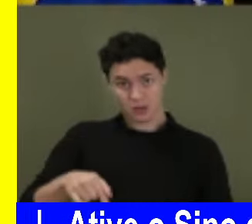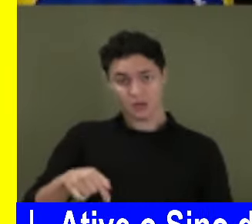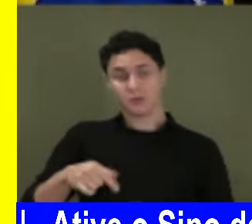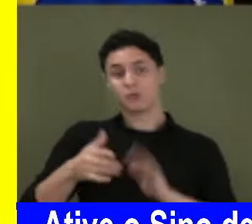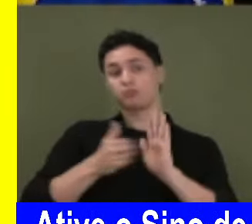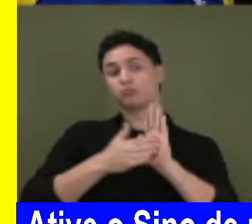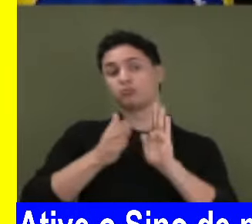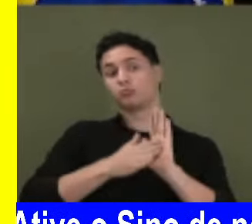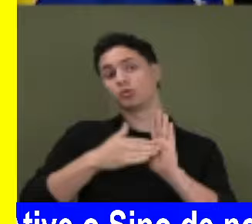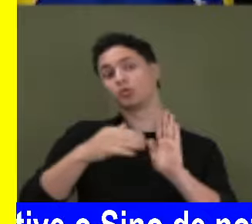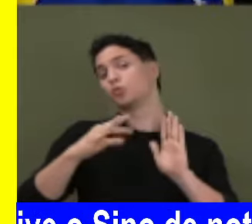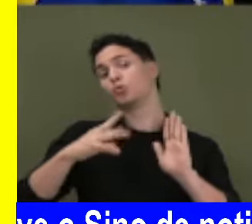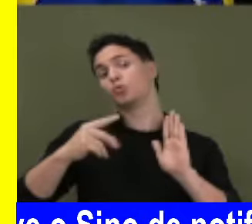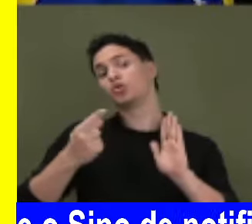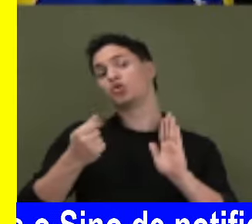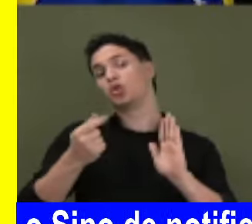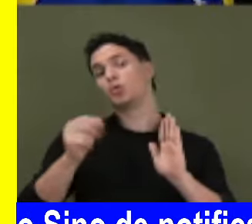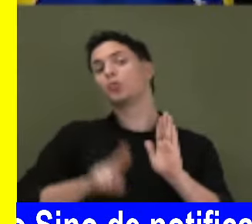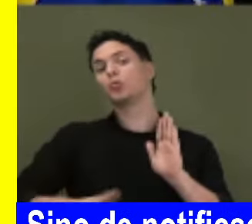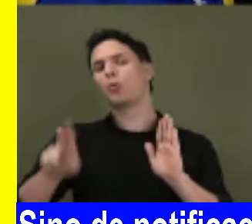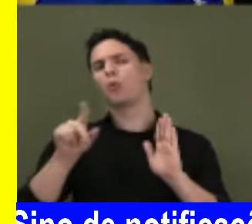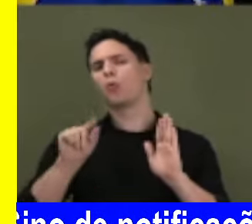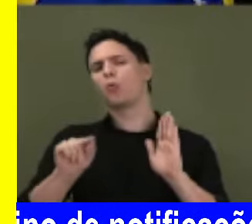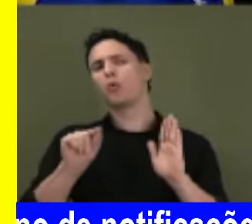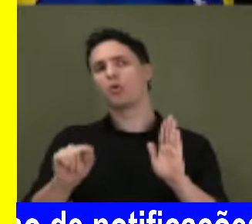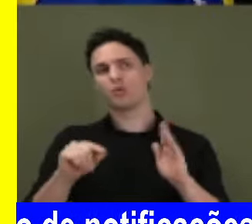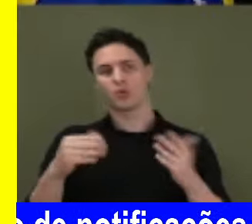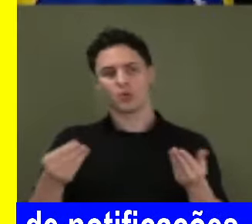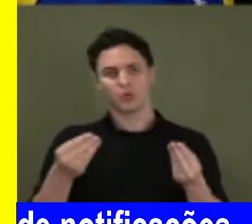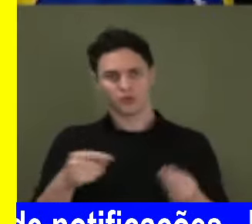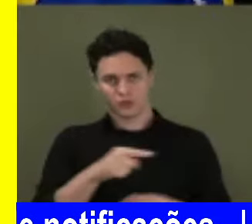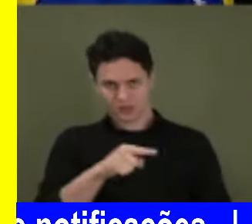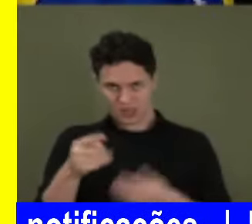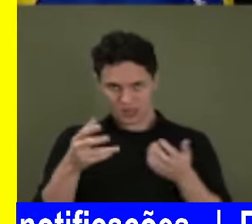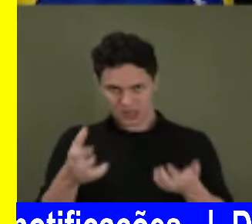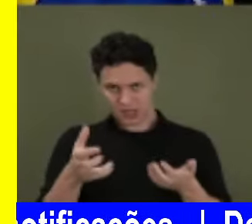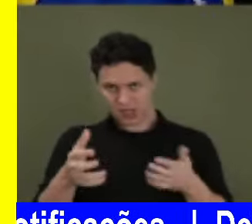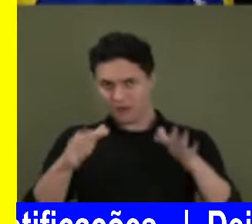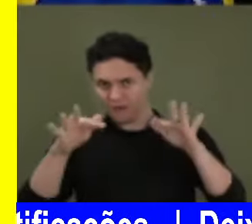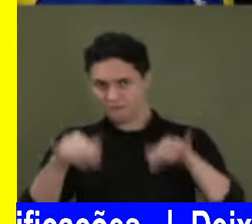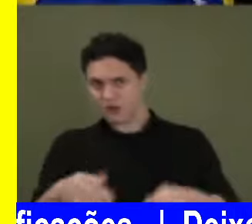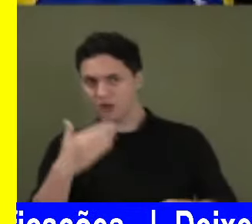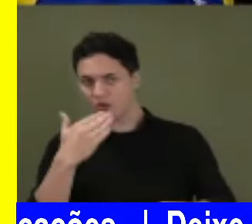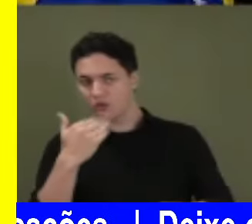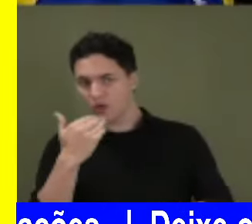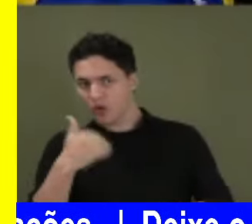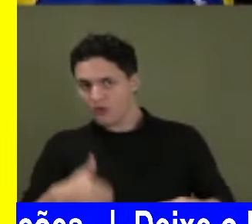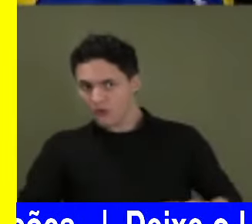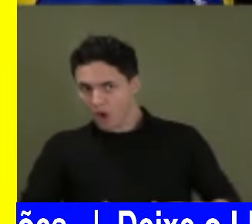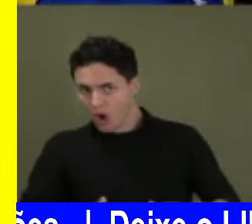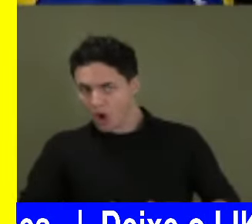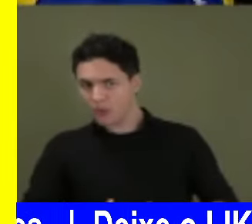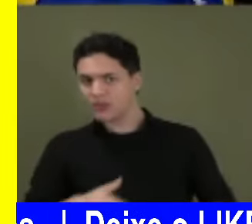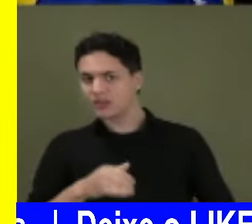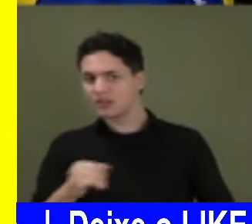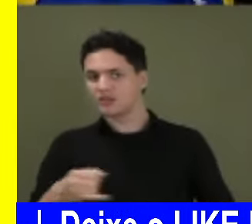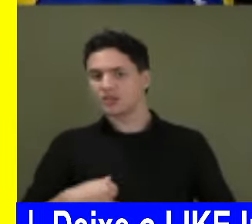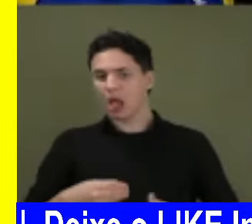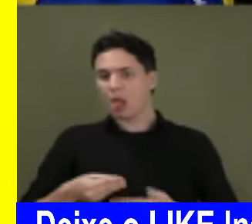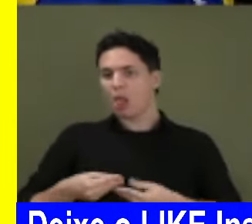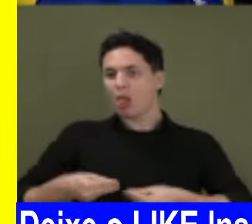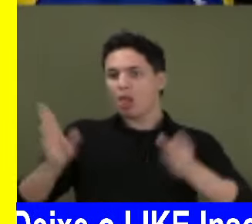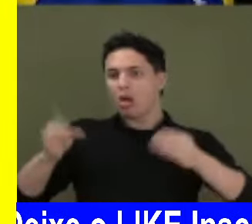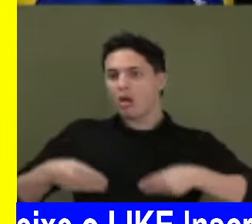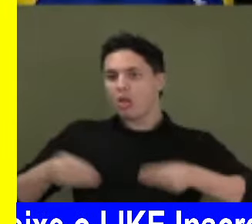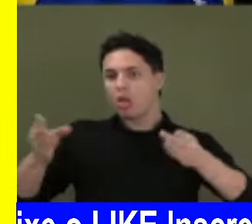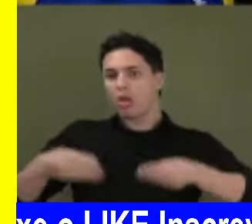centavo por centavo o foi gasto. Como é que o senhor quer acabar com a fome, gastando 30 milhões de reais com o evento de Janja